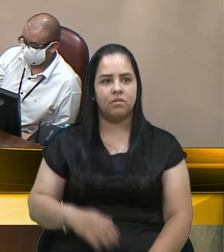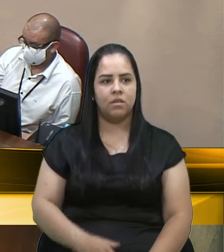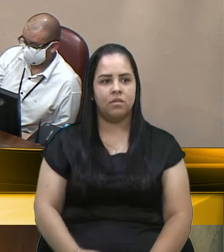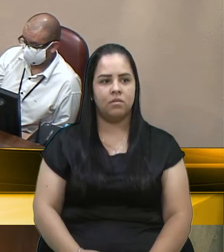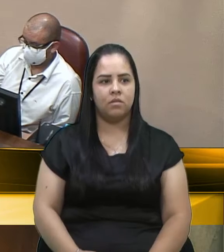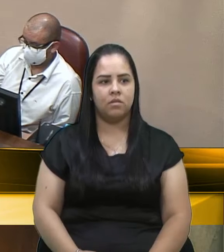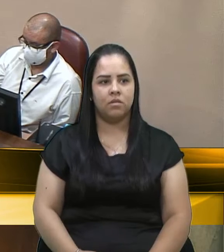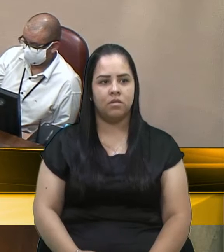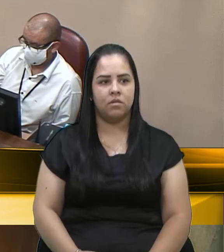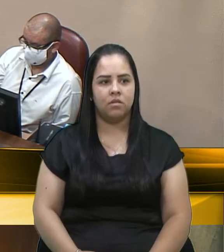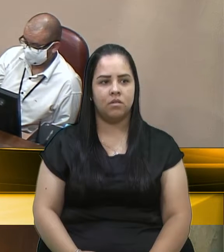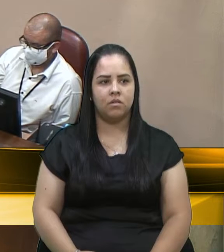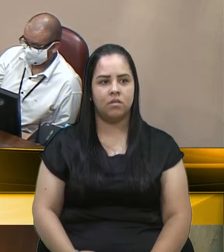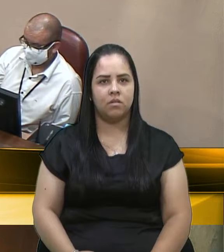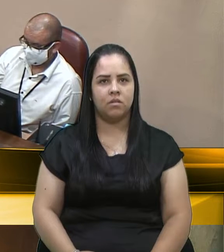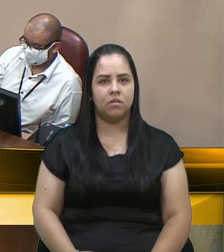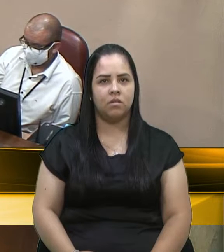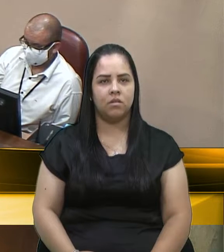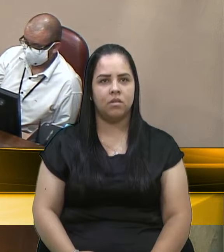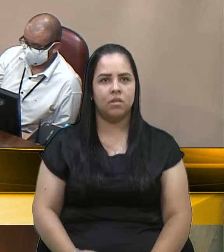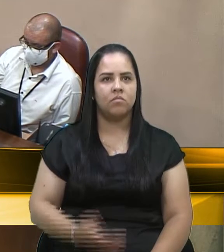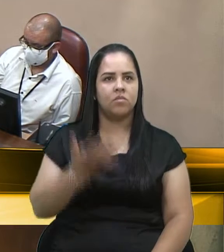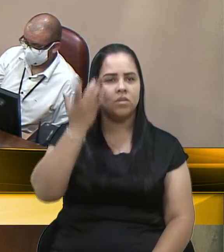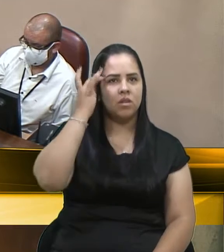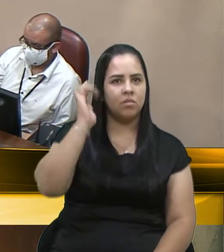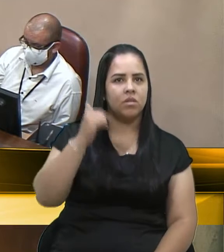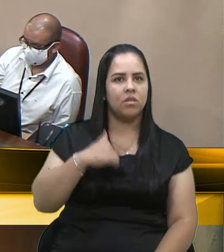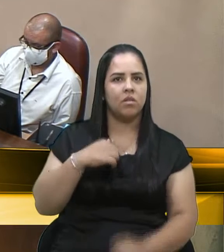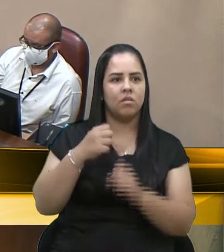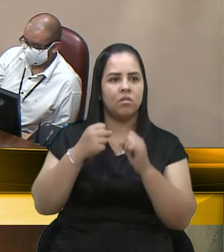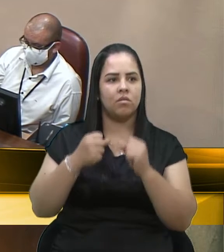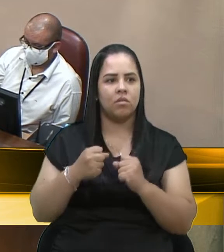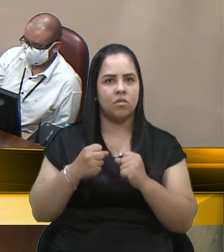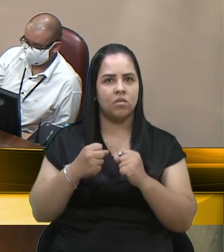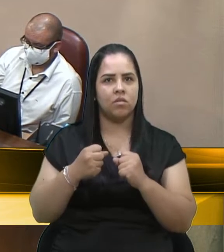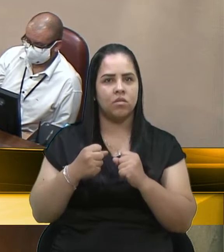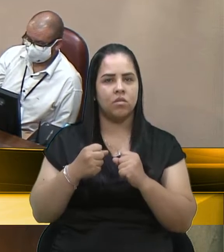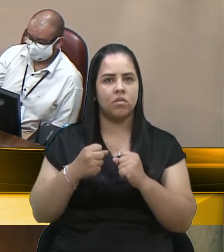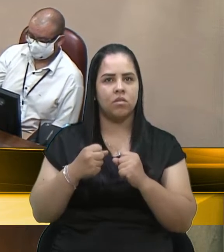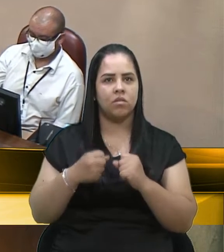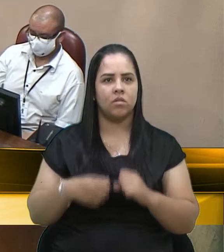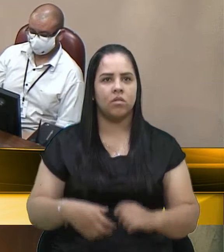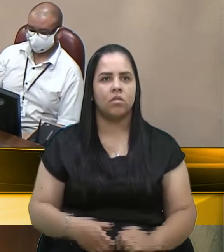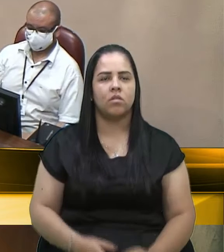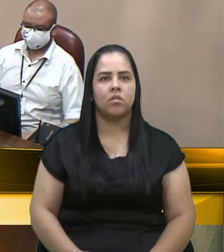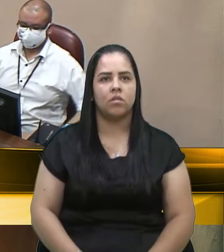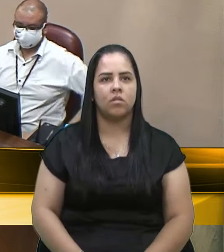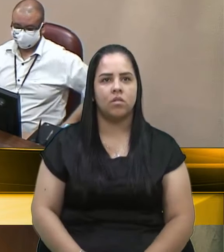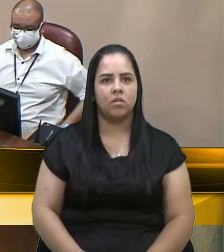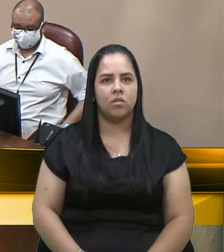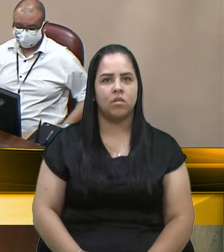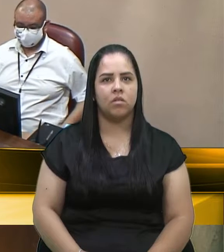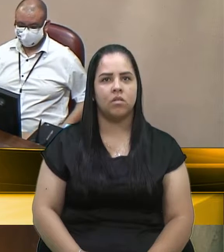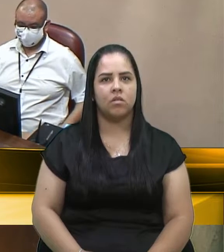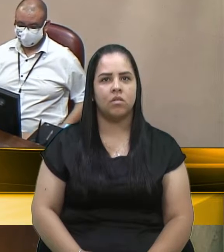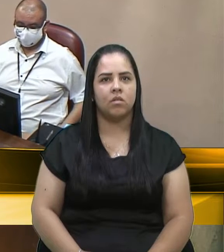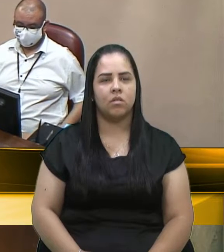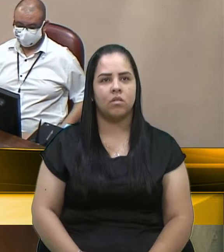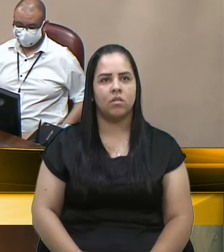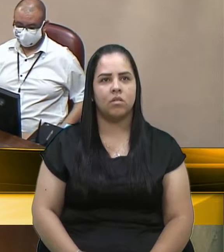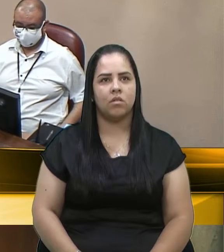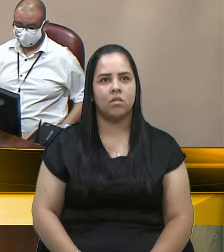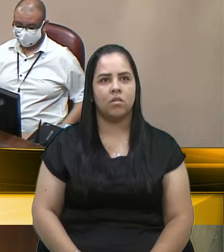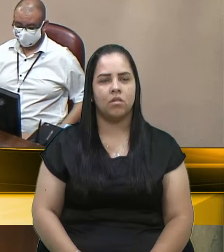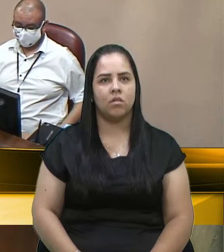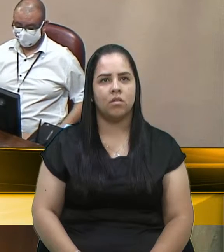Bom dia, presidente. Não sei se eu já posso, porque cortou. Pode, está com a palavra. Tá. É